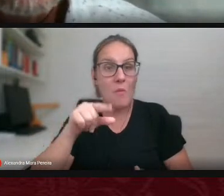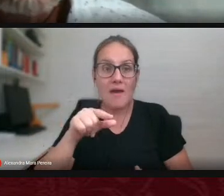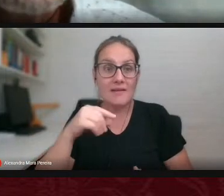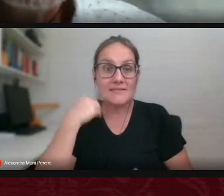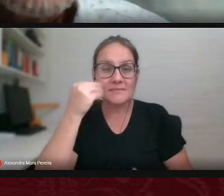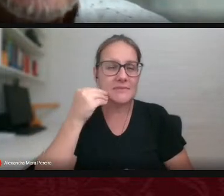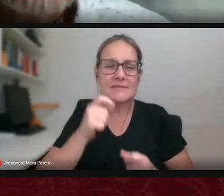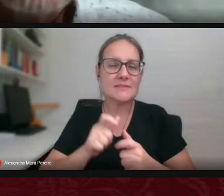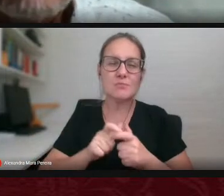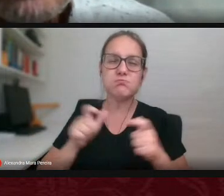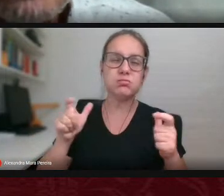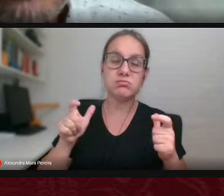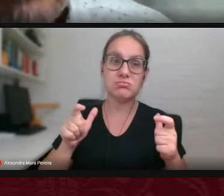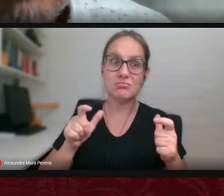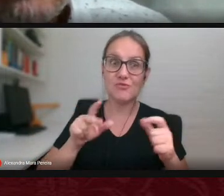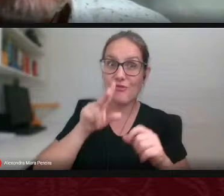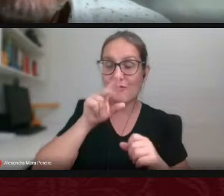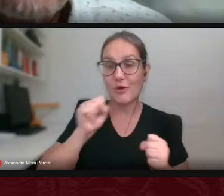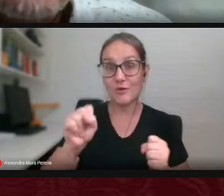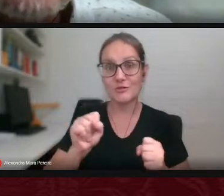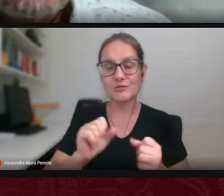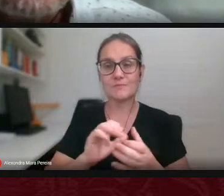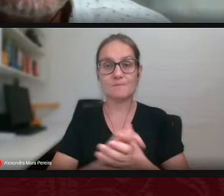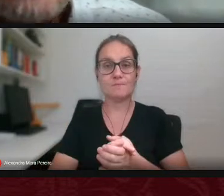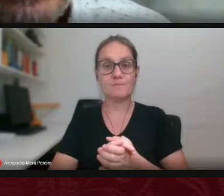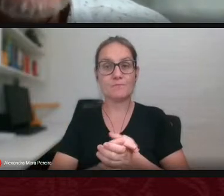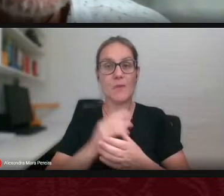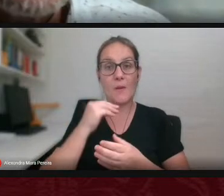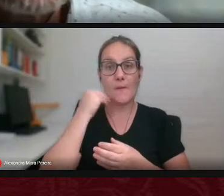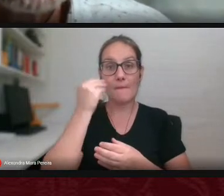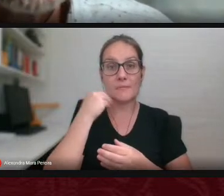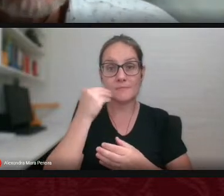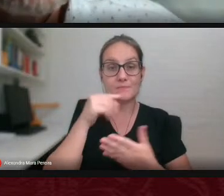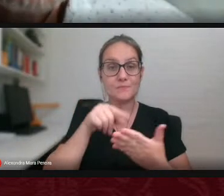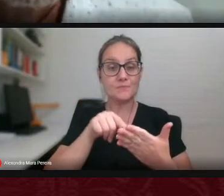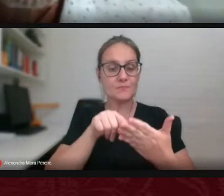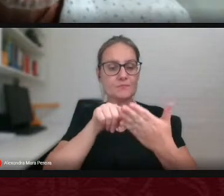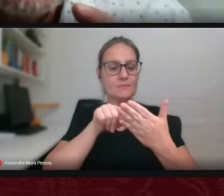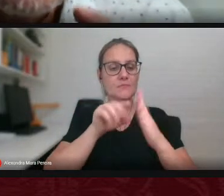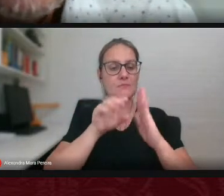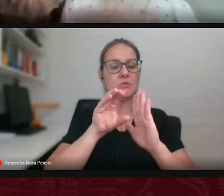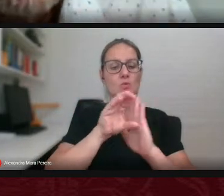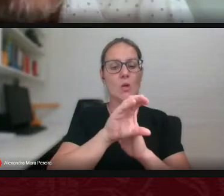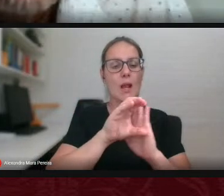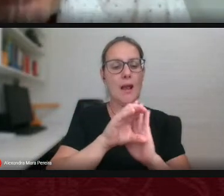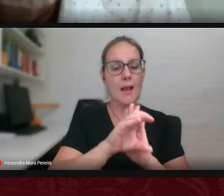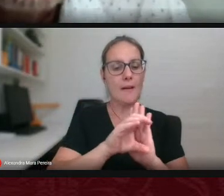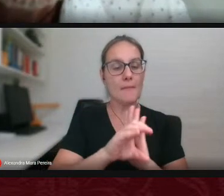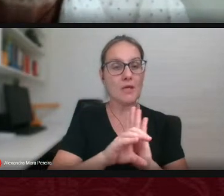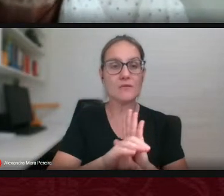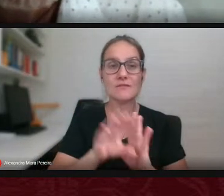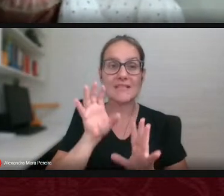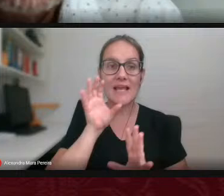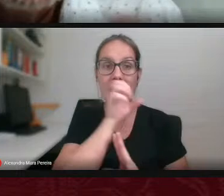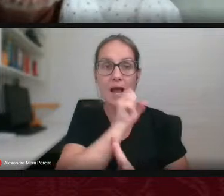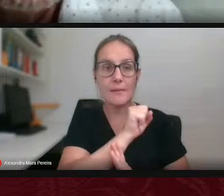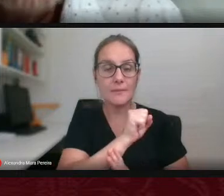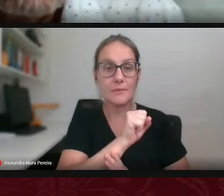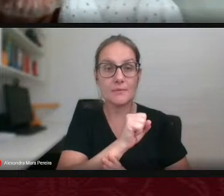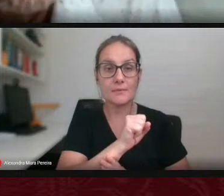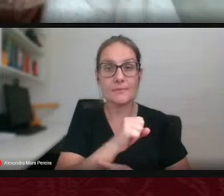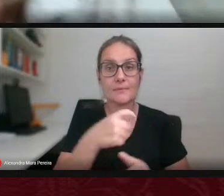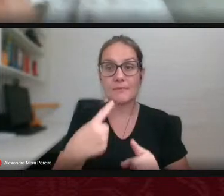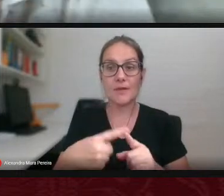uma experiência por exemplo que traz nos seus capítulos eu vou ser muito rápido nisso porque